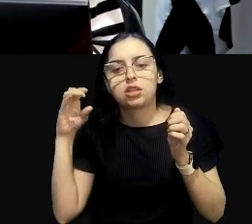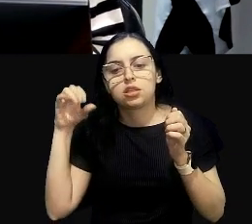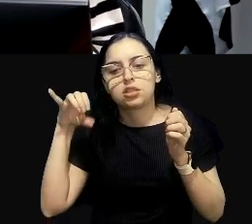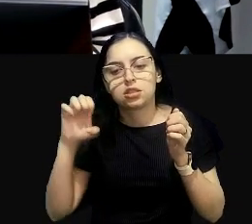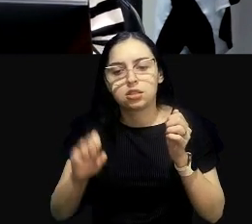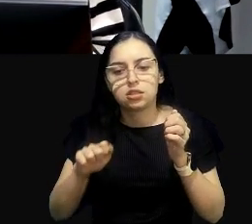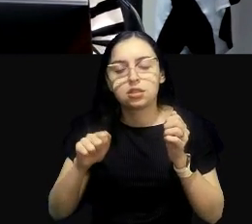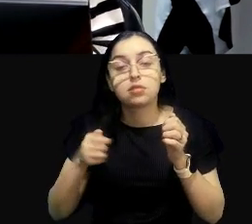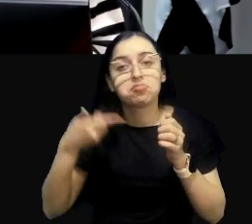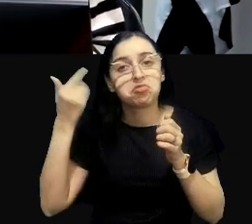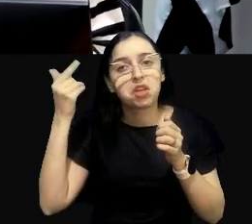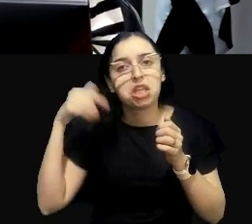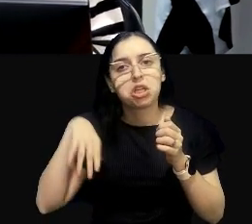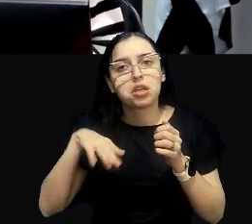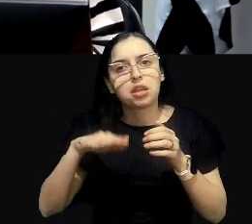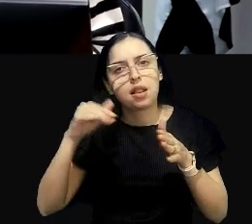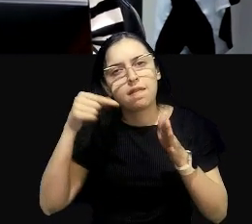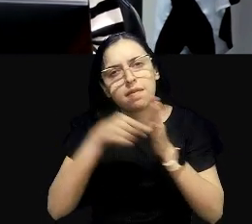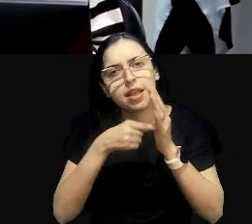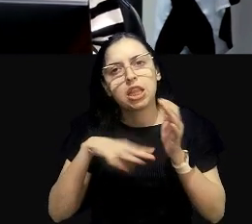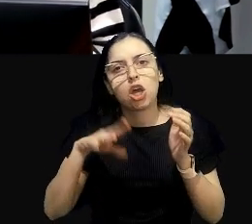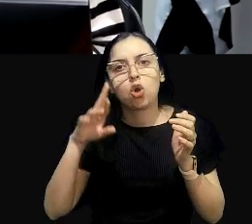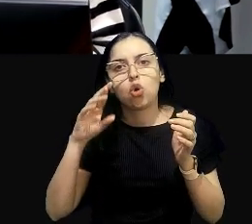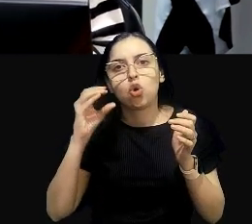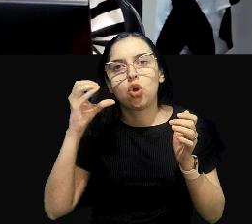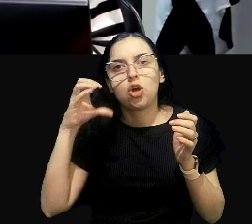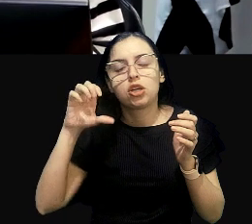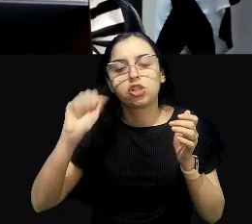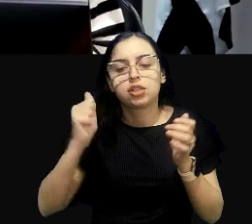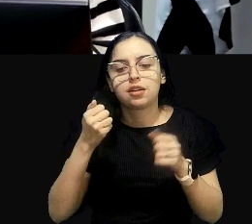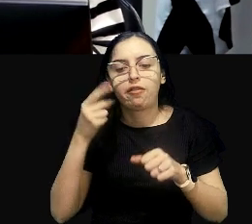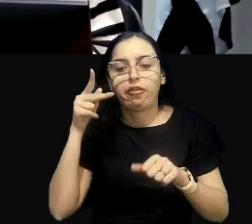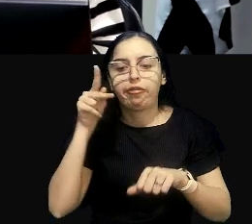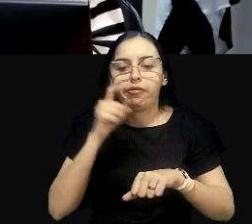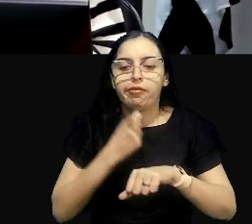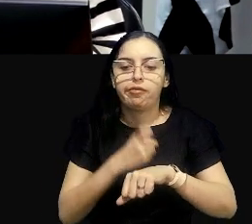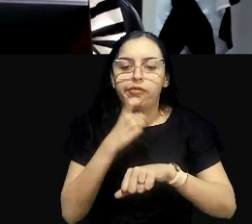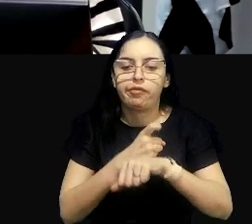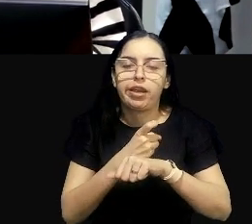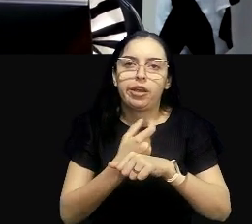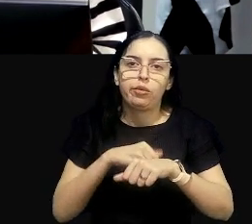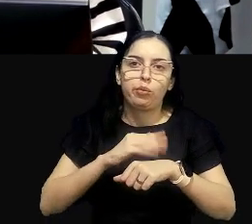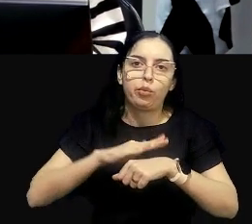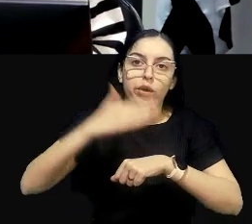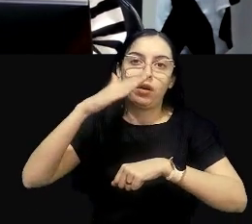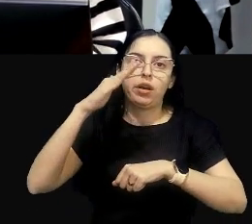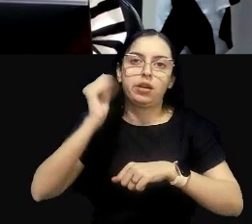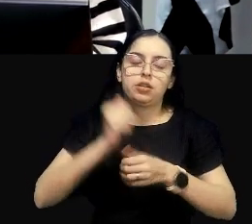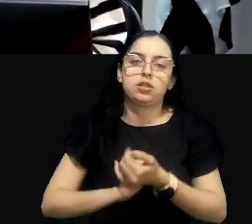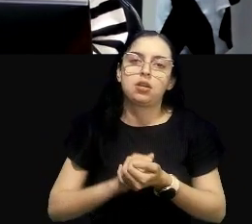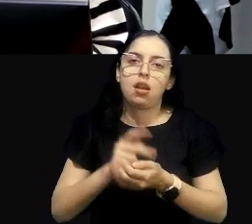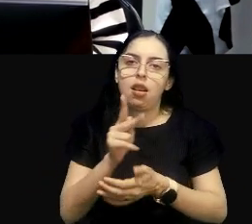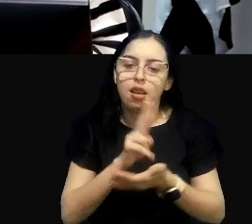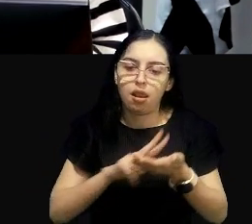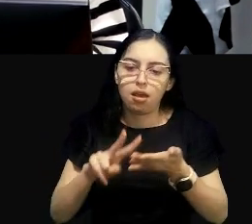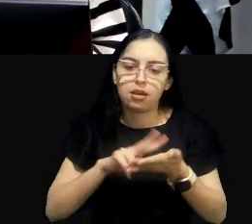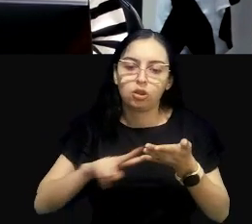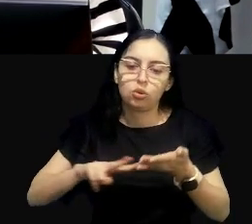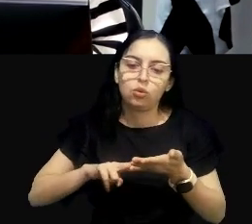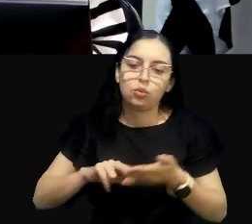rocha que tem um teor de ferro elevado. E aí, nas leituras, no